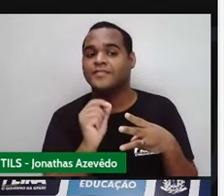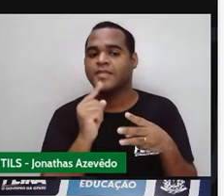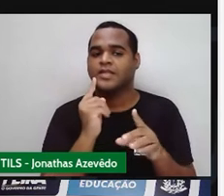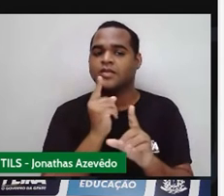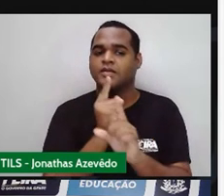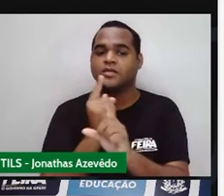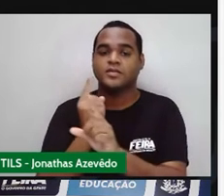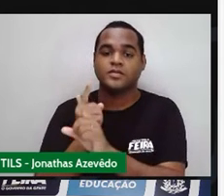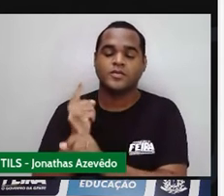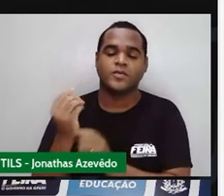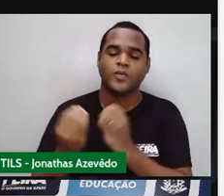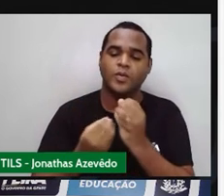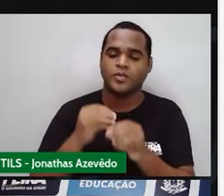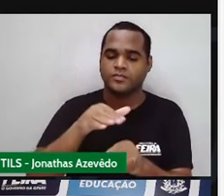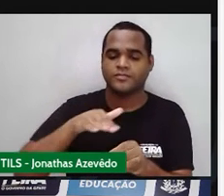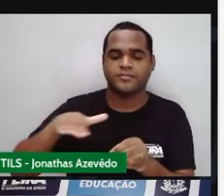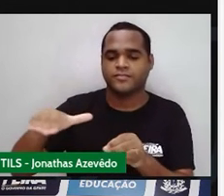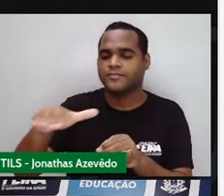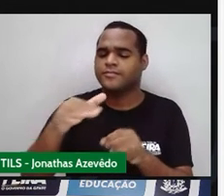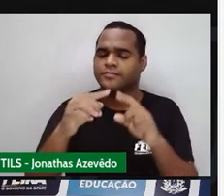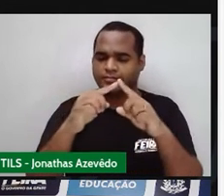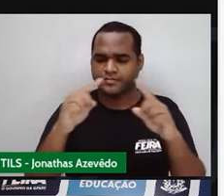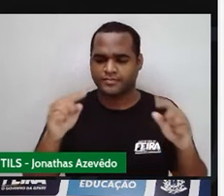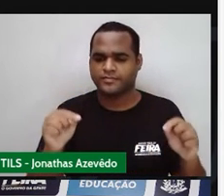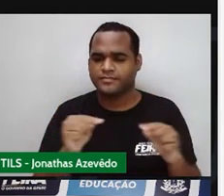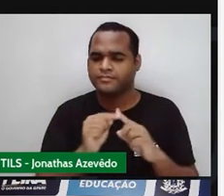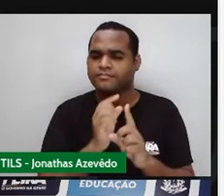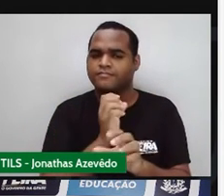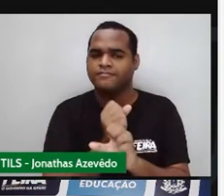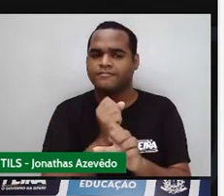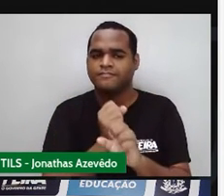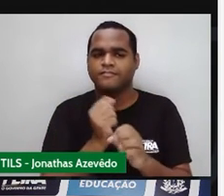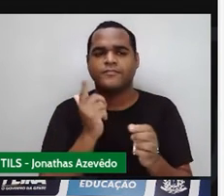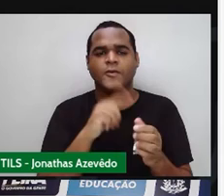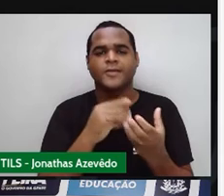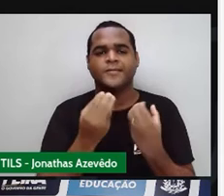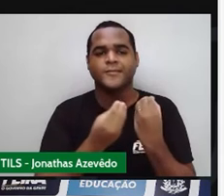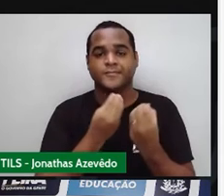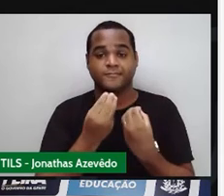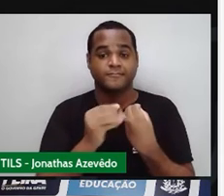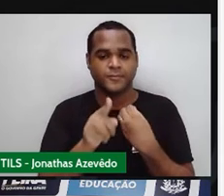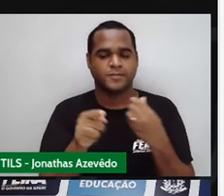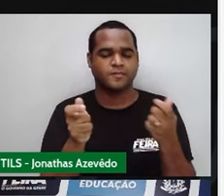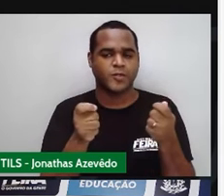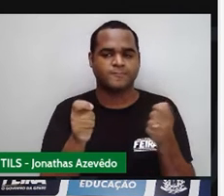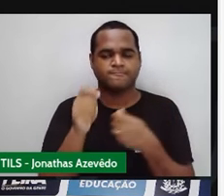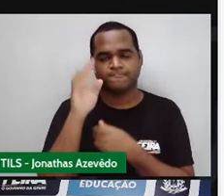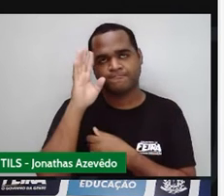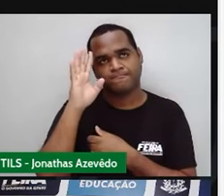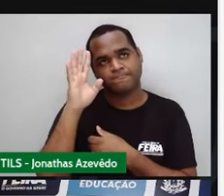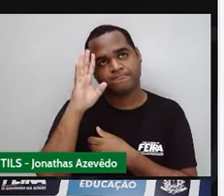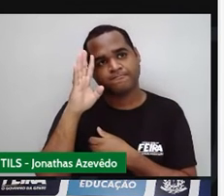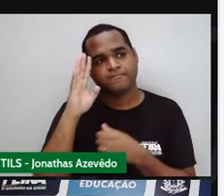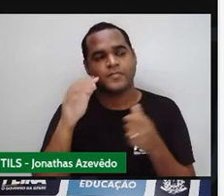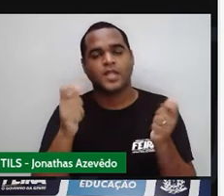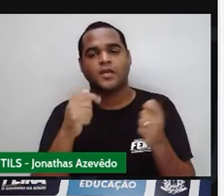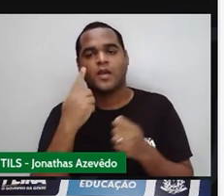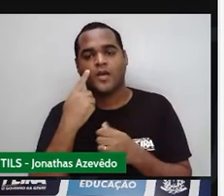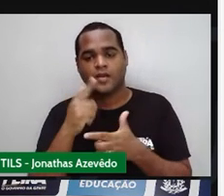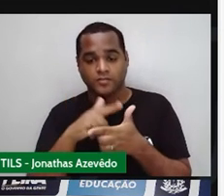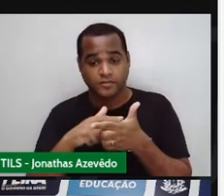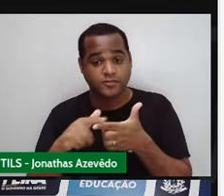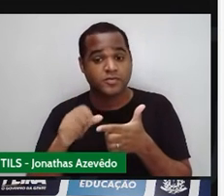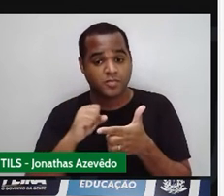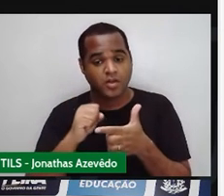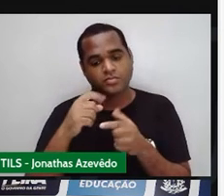encontrar a área de um trapézio? Então, você pode estar pensando assim, Ah, professor, divide o